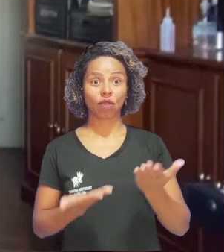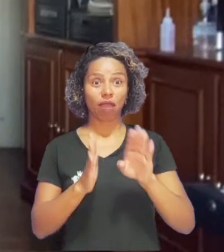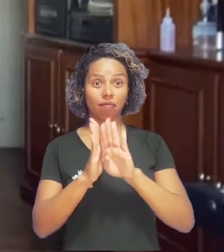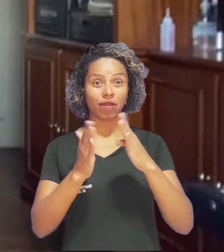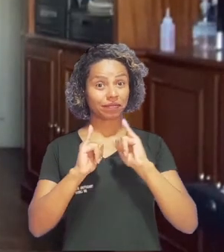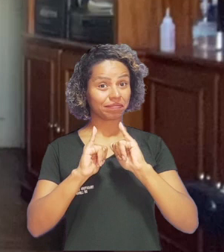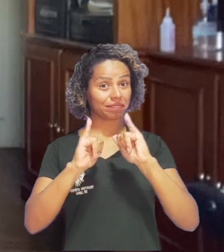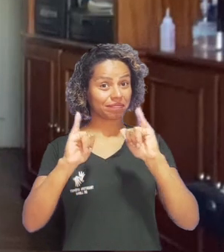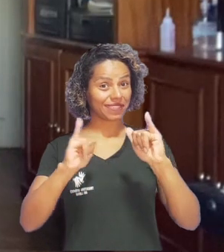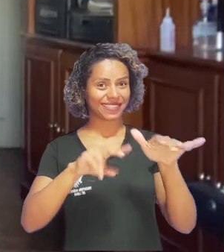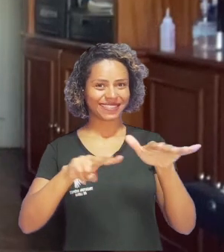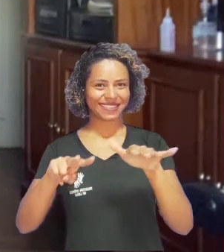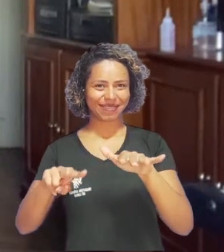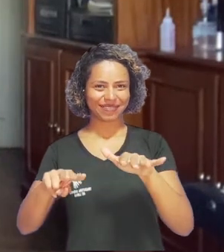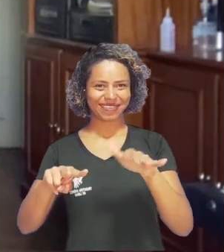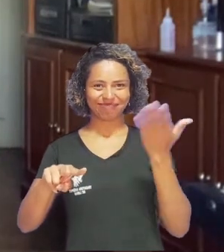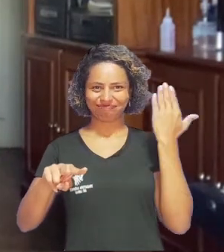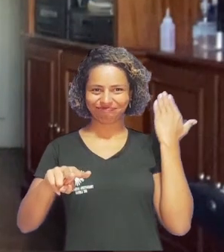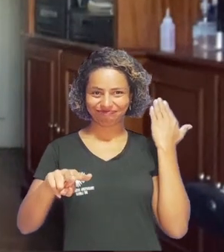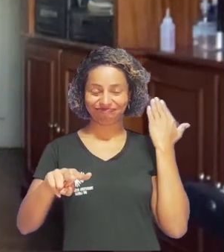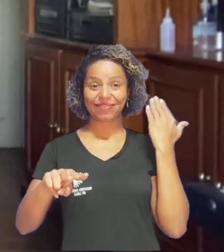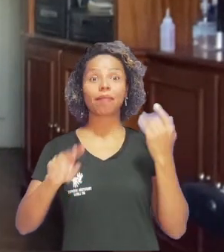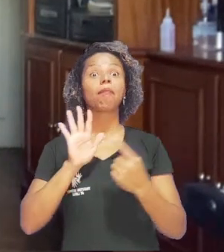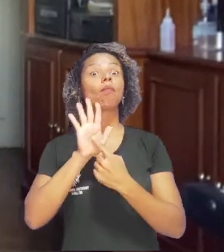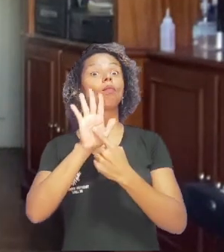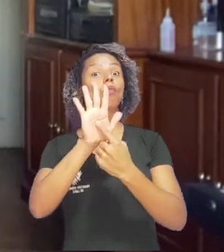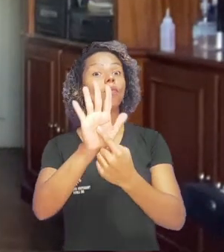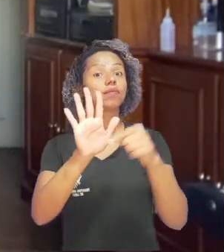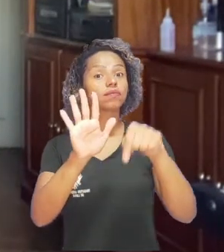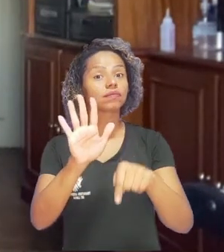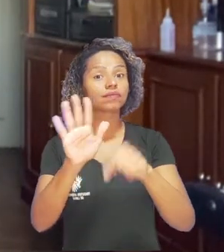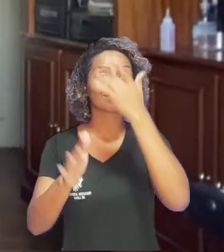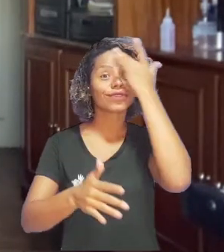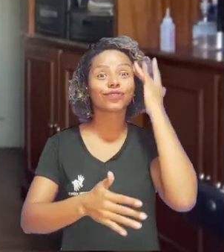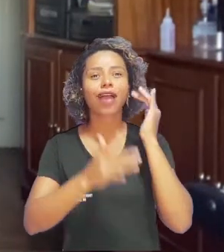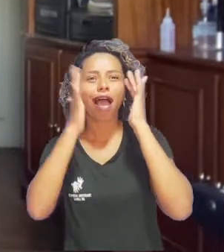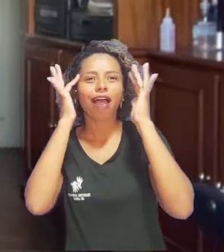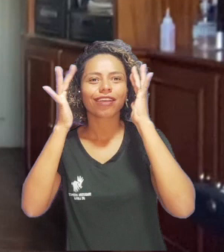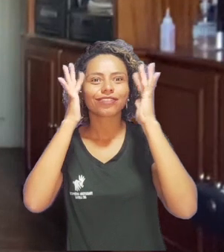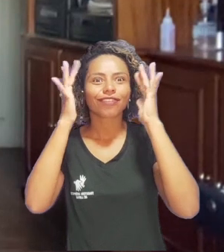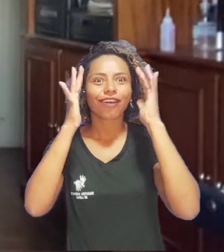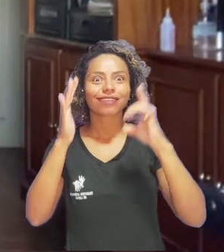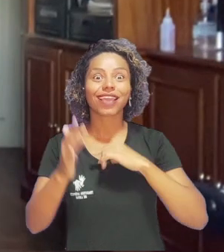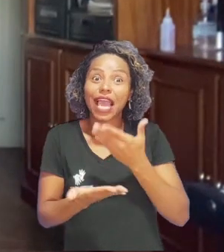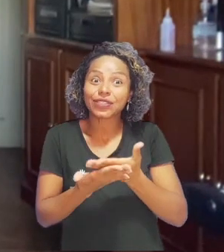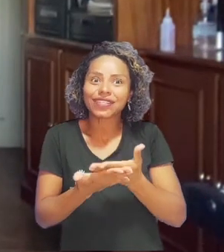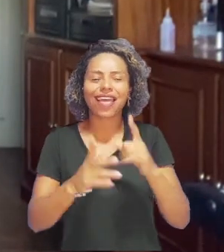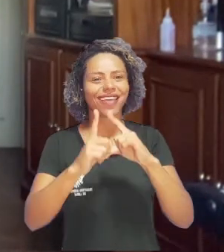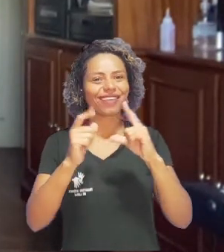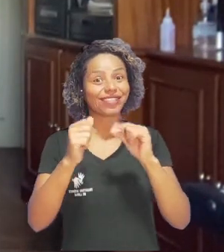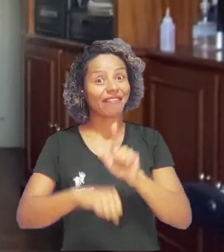E começamos o boletim de notícias dessa semana com um destaque que vai para quem tem o sonho de fazer uma